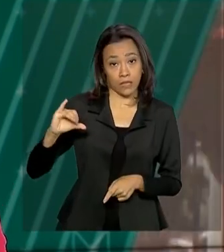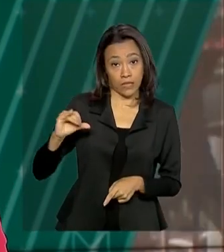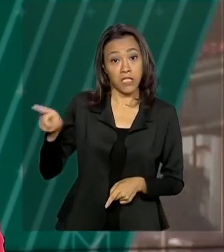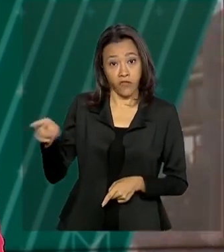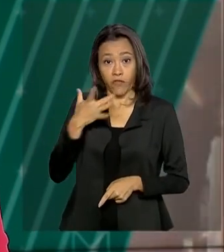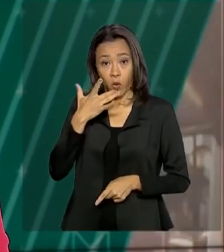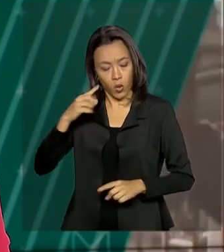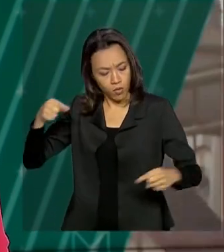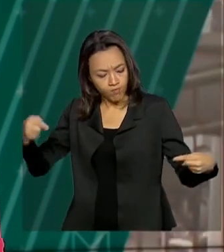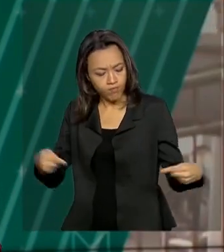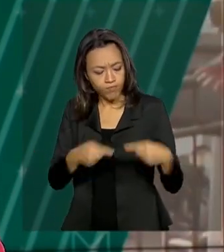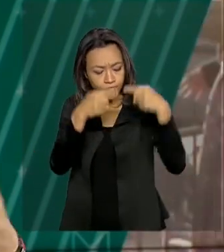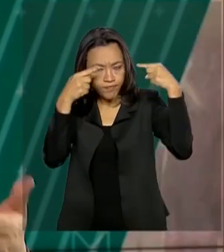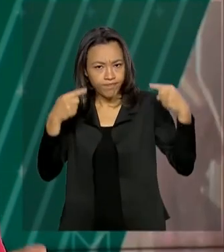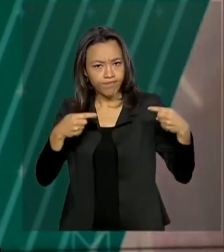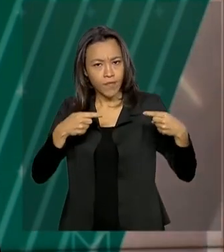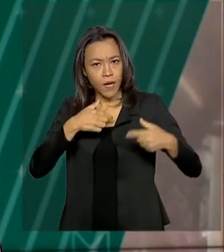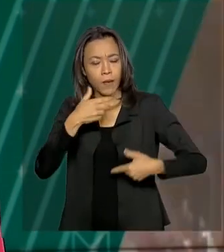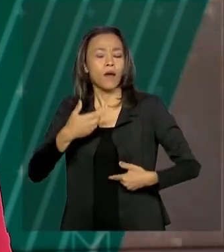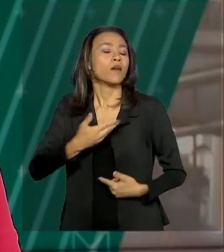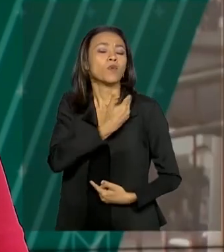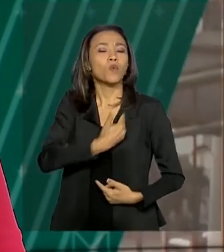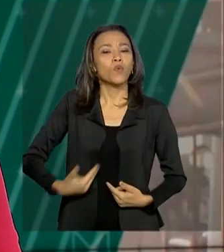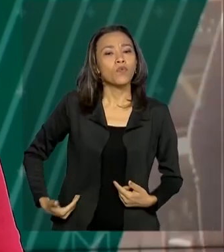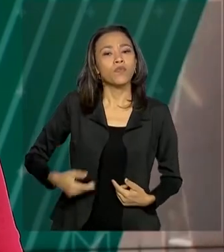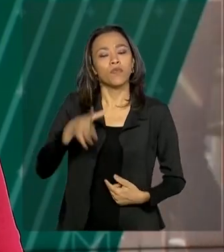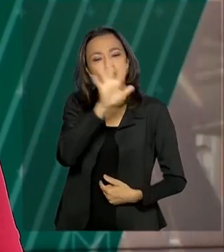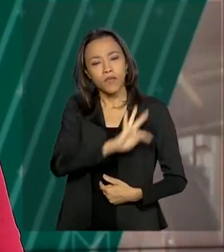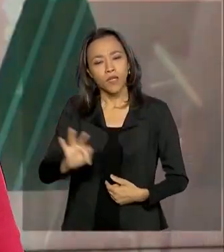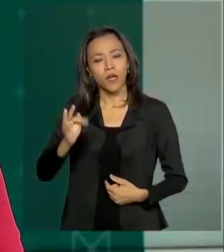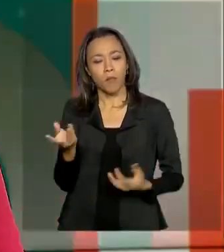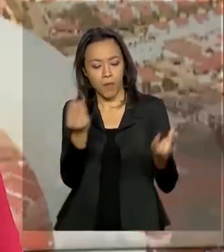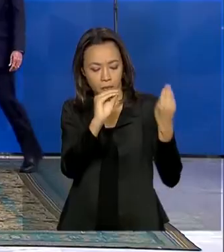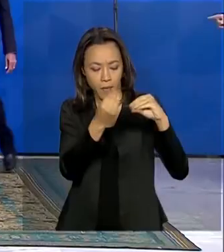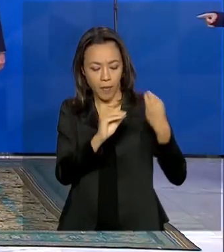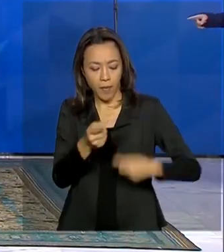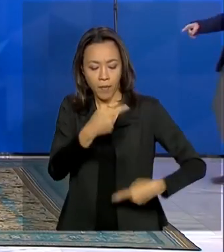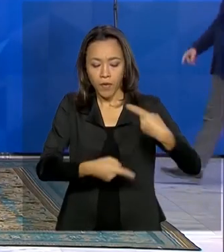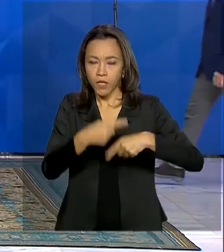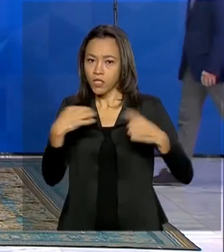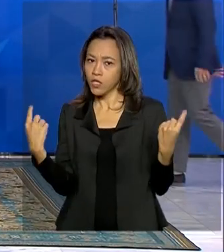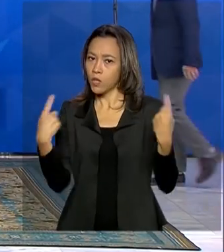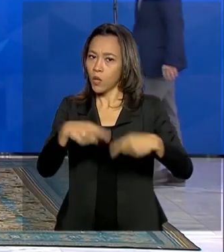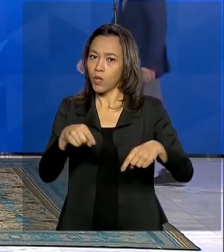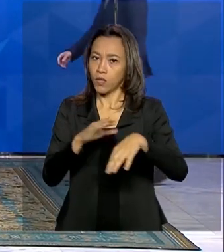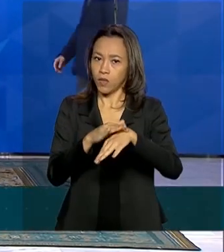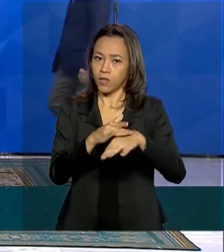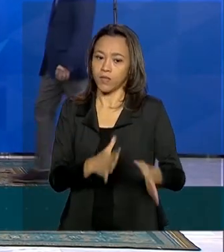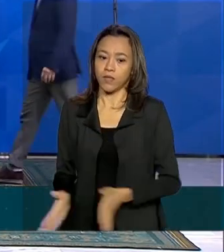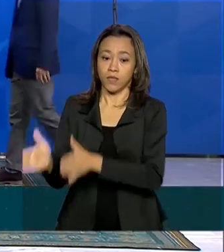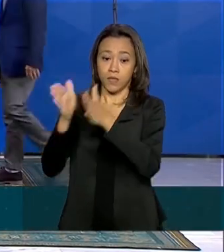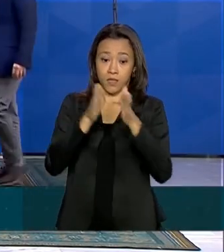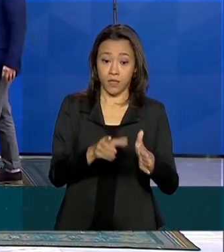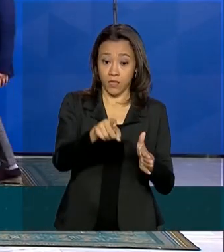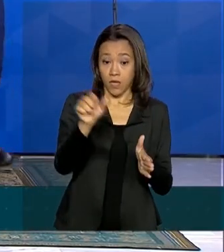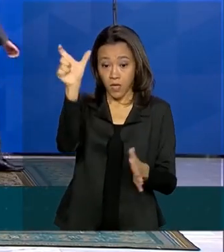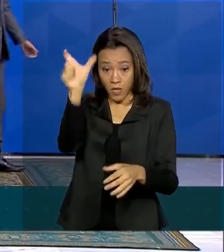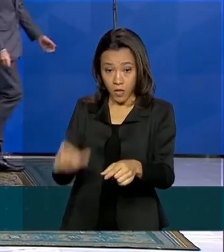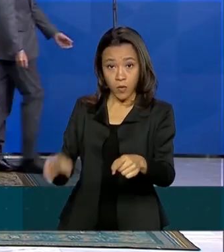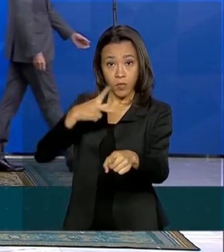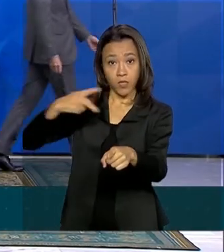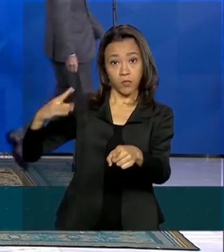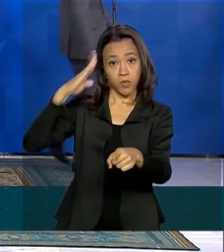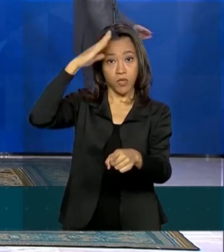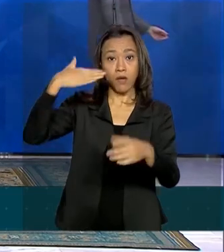com o governo federal para definir políticas de combate à doença. O presidente Jair Bolsonaro apresentou no Palácio do